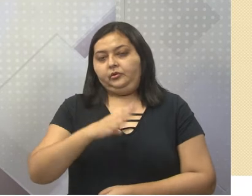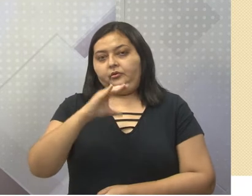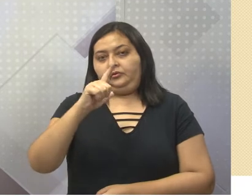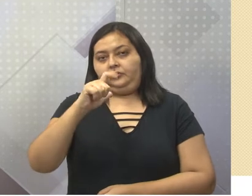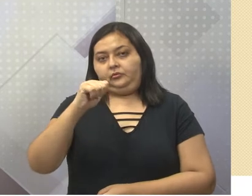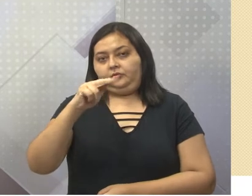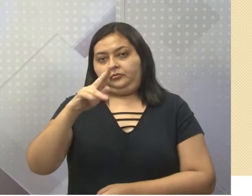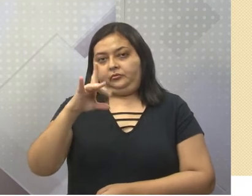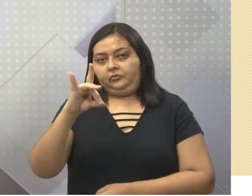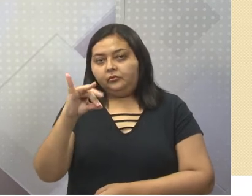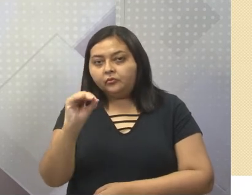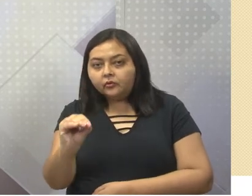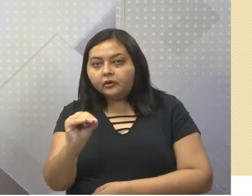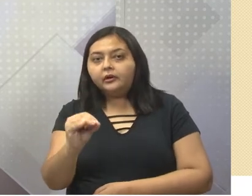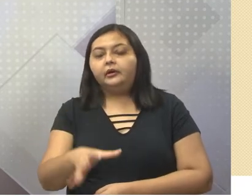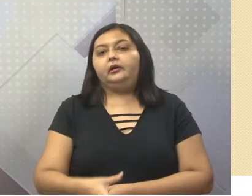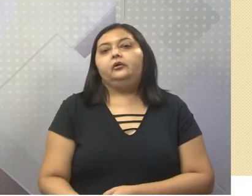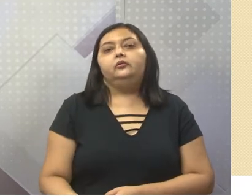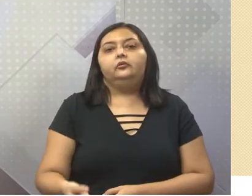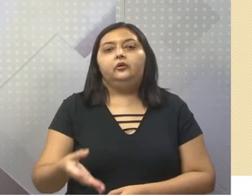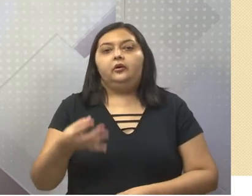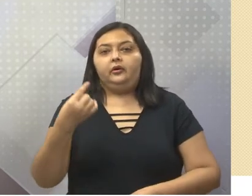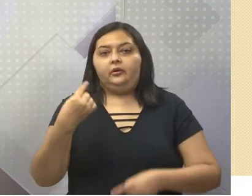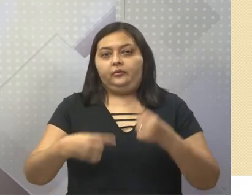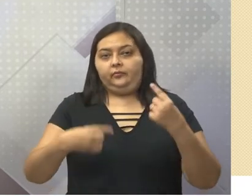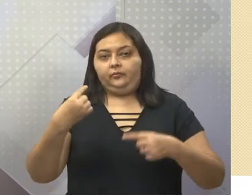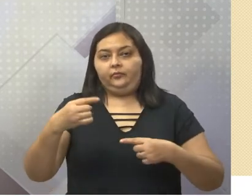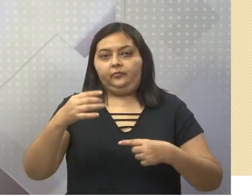José de Alvarenga Peixoto, que era o advogado.